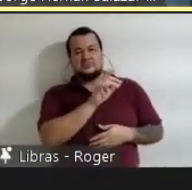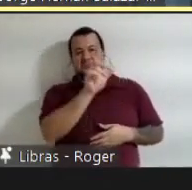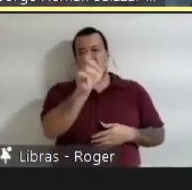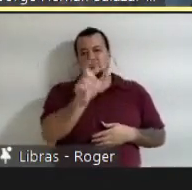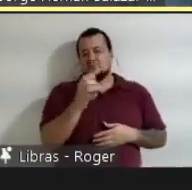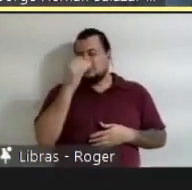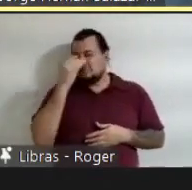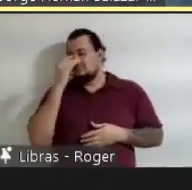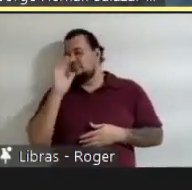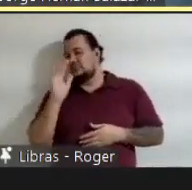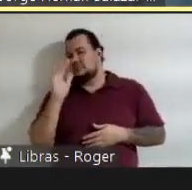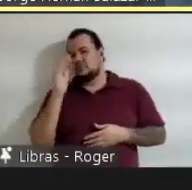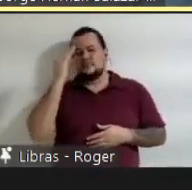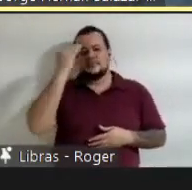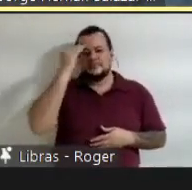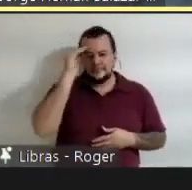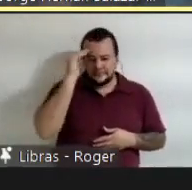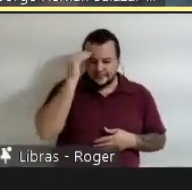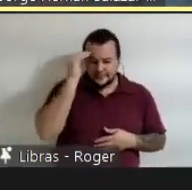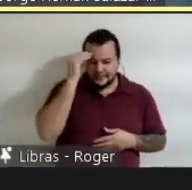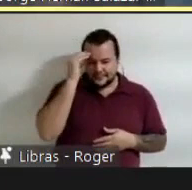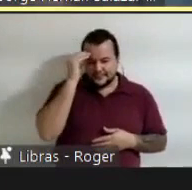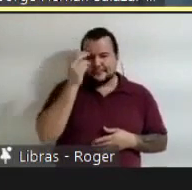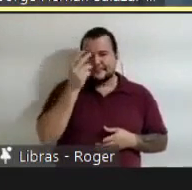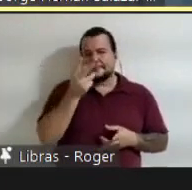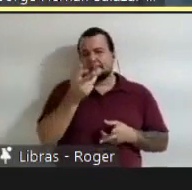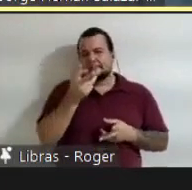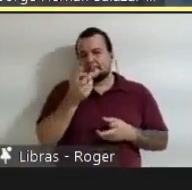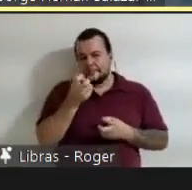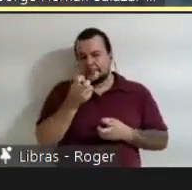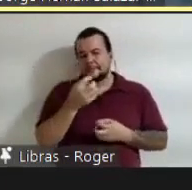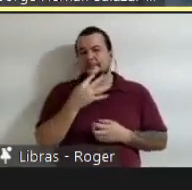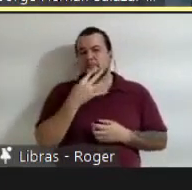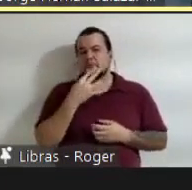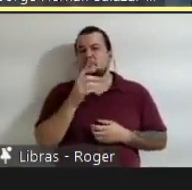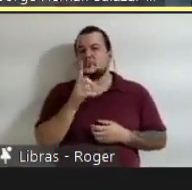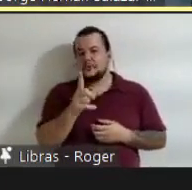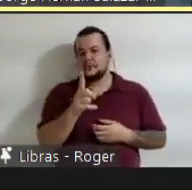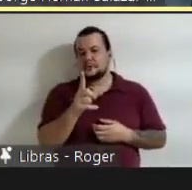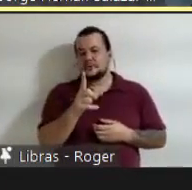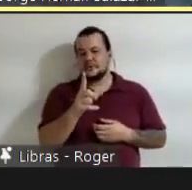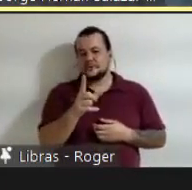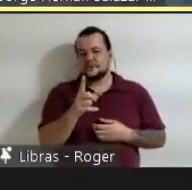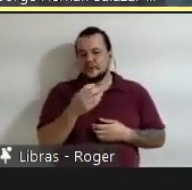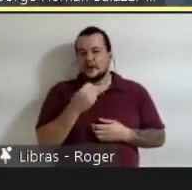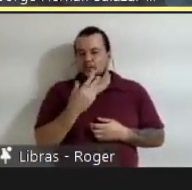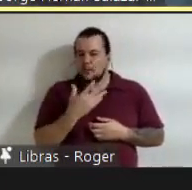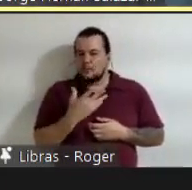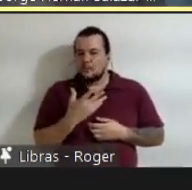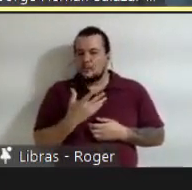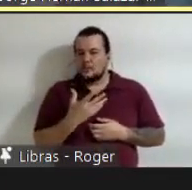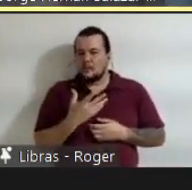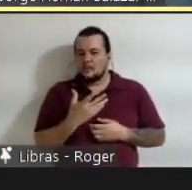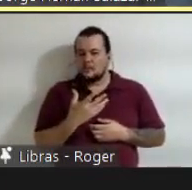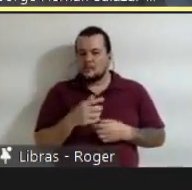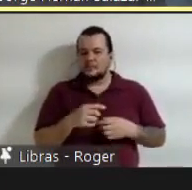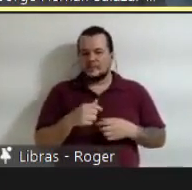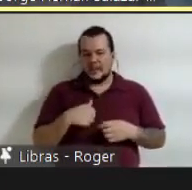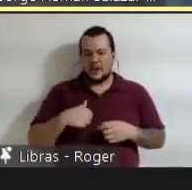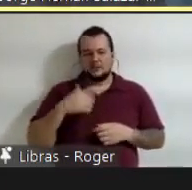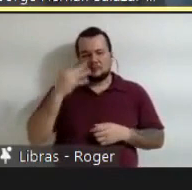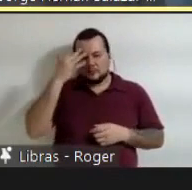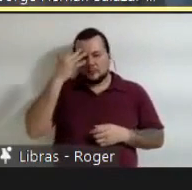muito elegante. Eu não sei, mas estou disposto a investir minha energia e minha